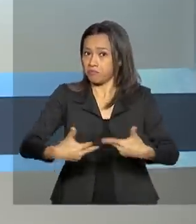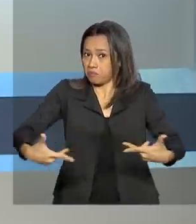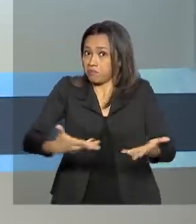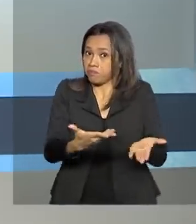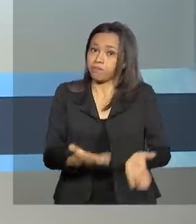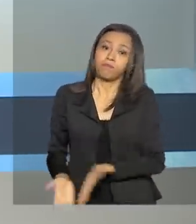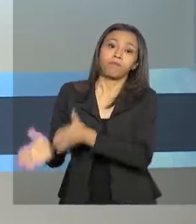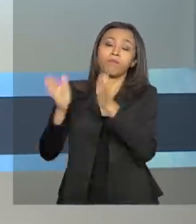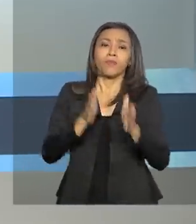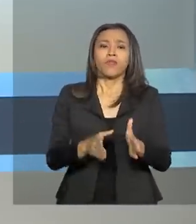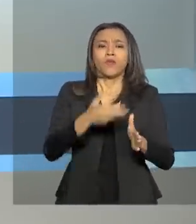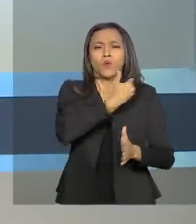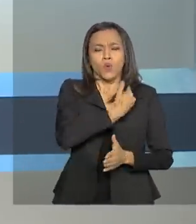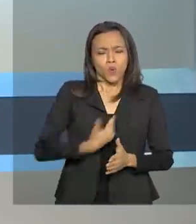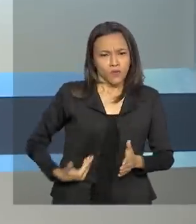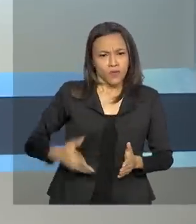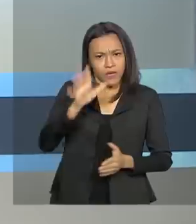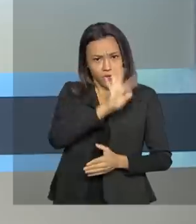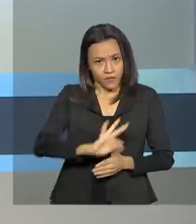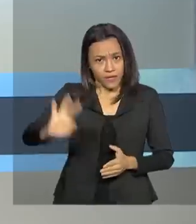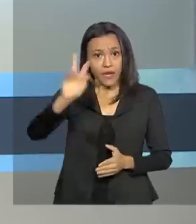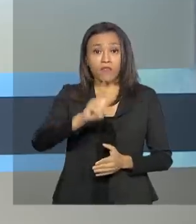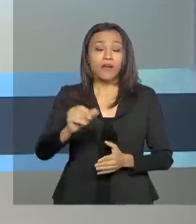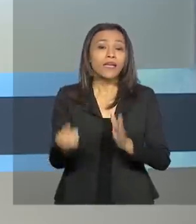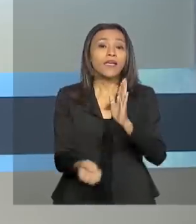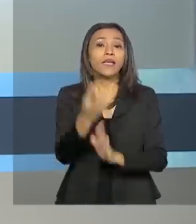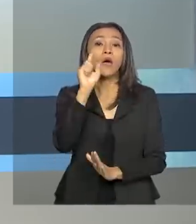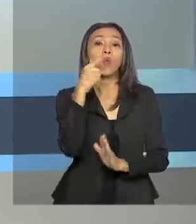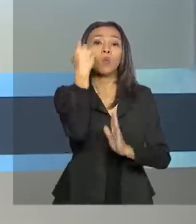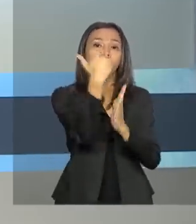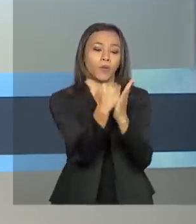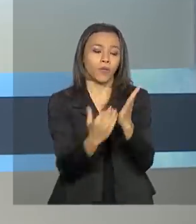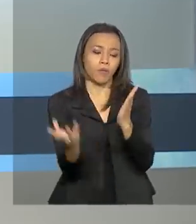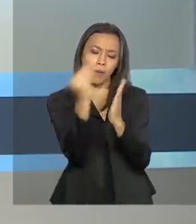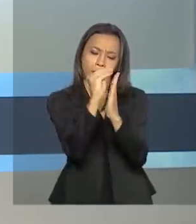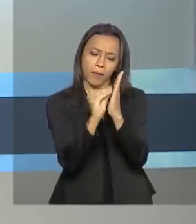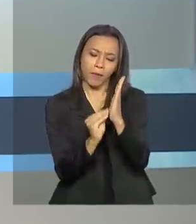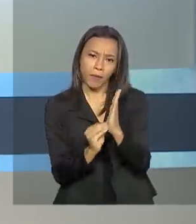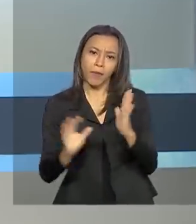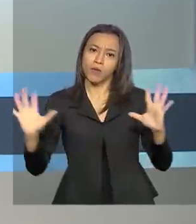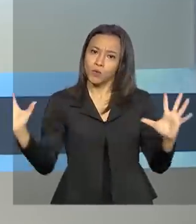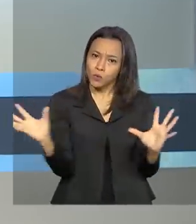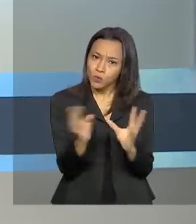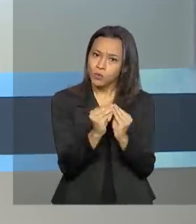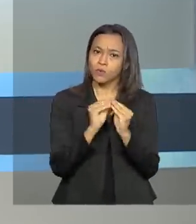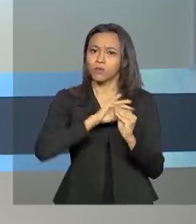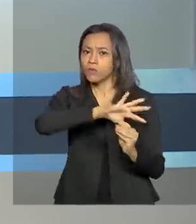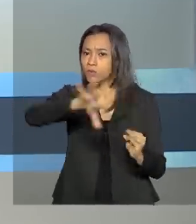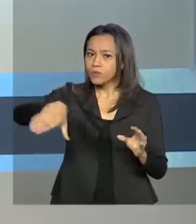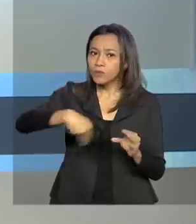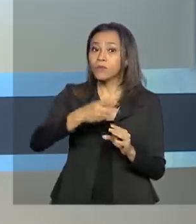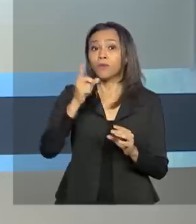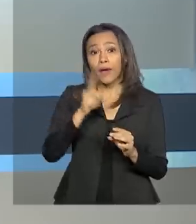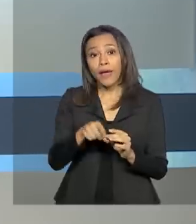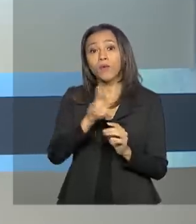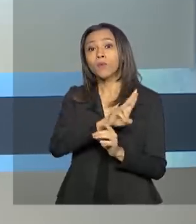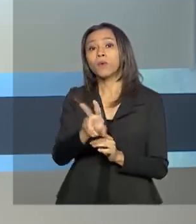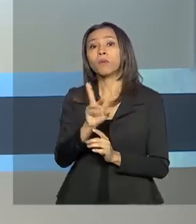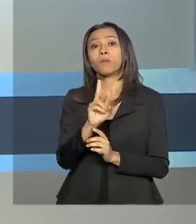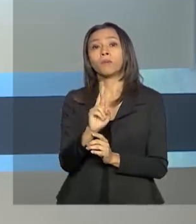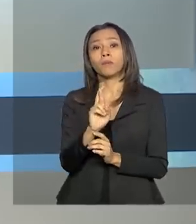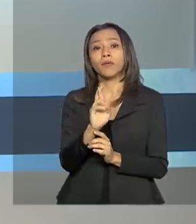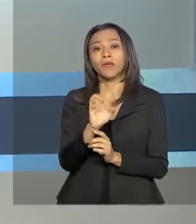unificar os programas sociais para criar um programa de renda mínima permanente pós-pandemia. É o programa Renda Brasil